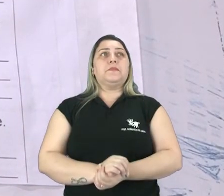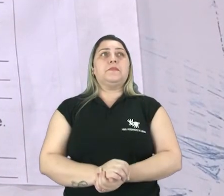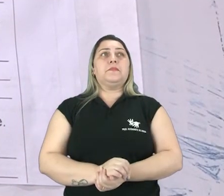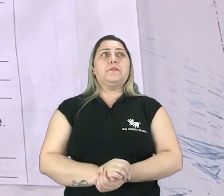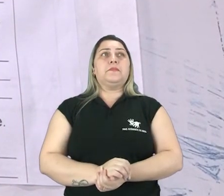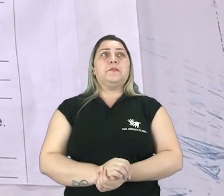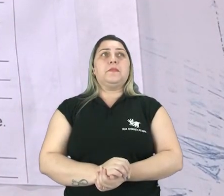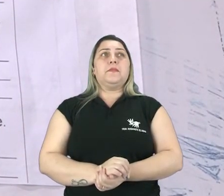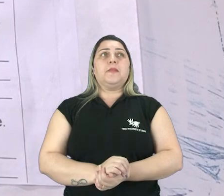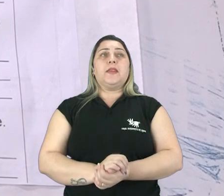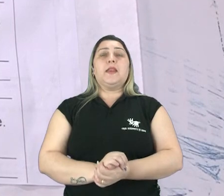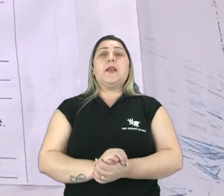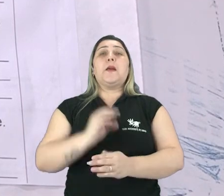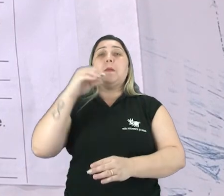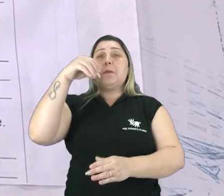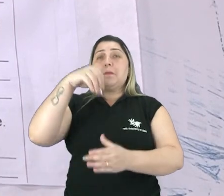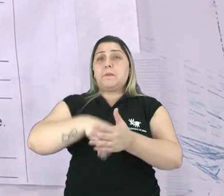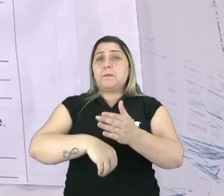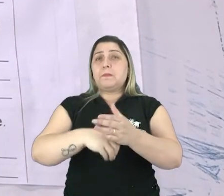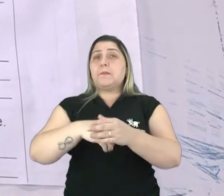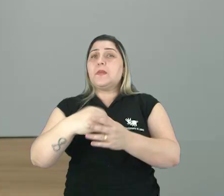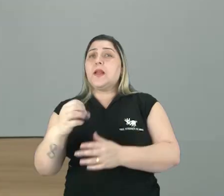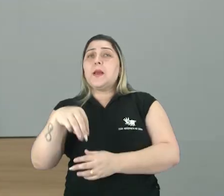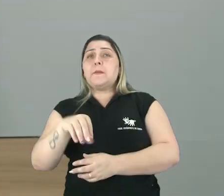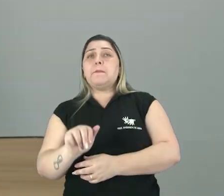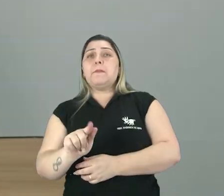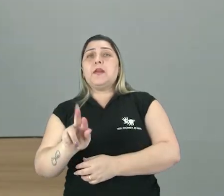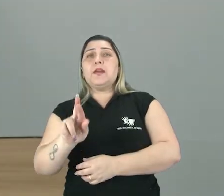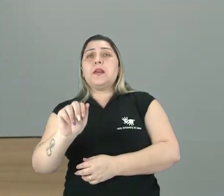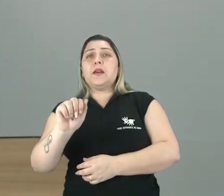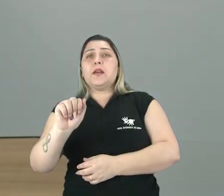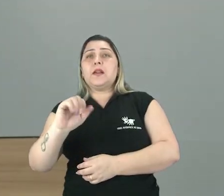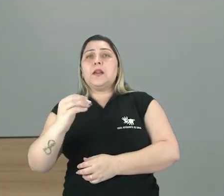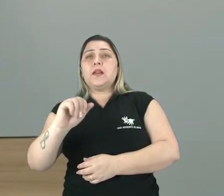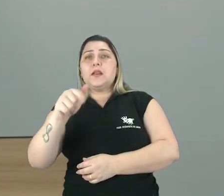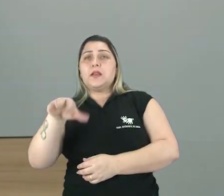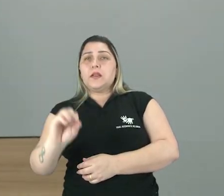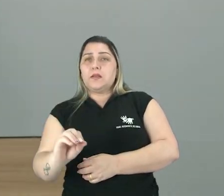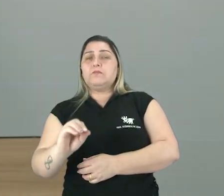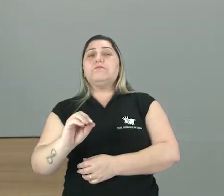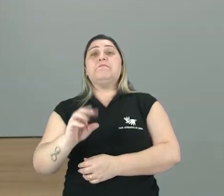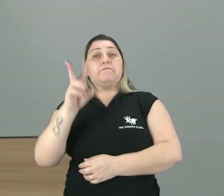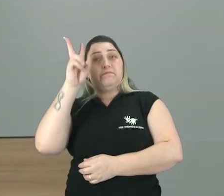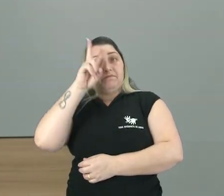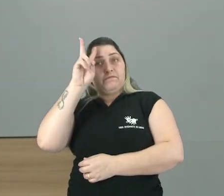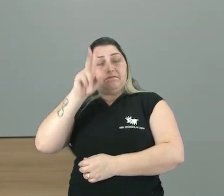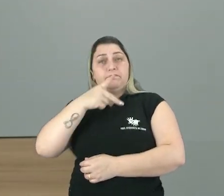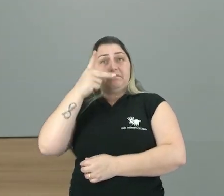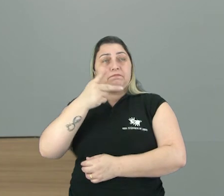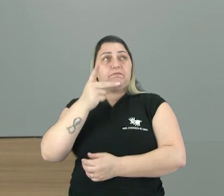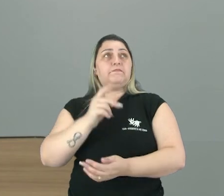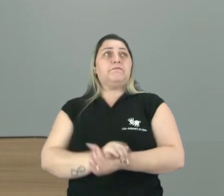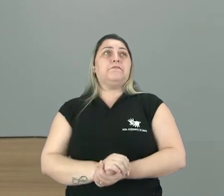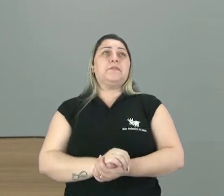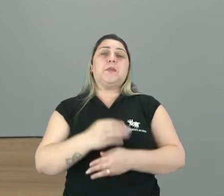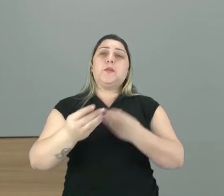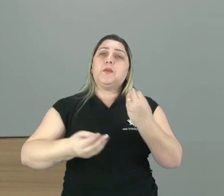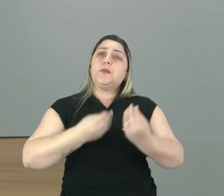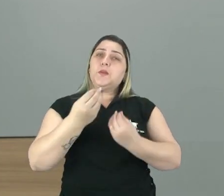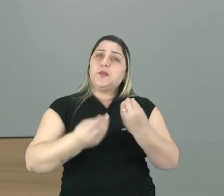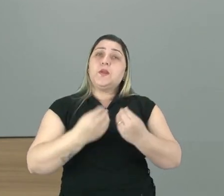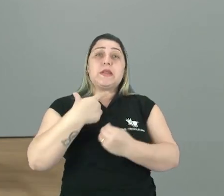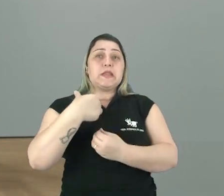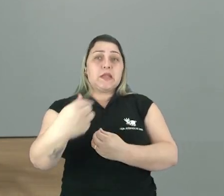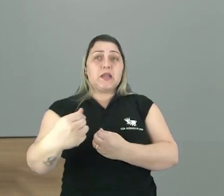migração interna. Ou migração externa. Hum. Lembra que nós falamos. Migração interna. Externa. Como eu estou falando. De sair do